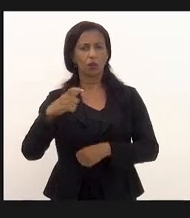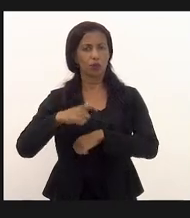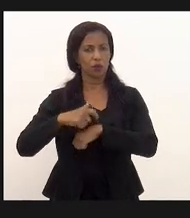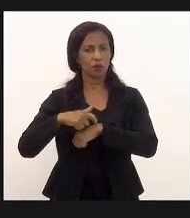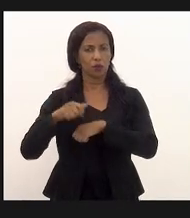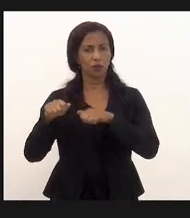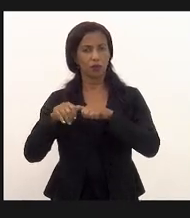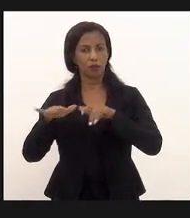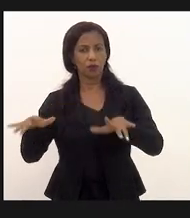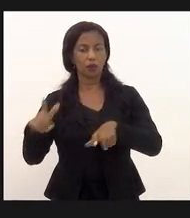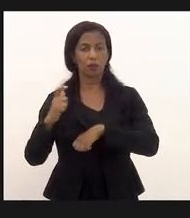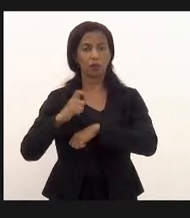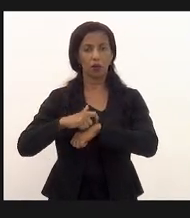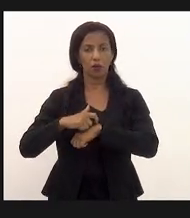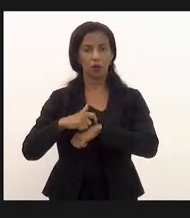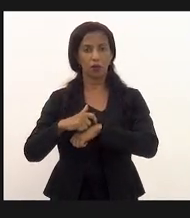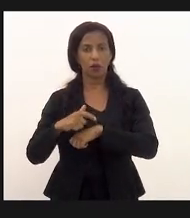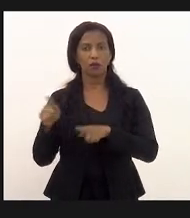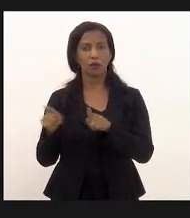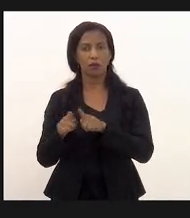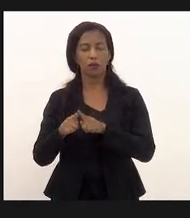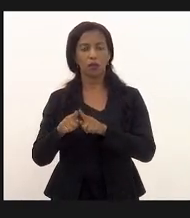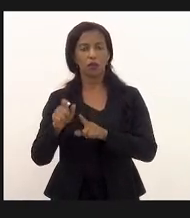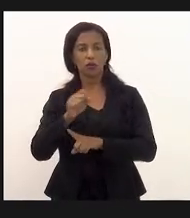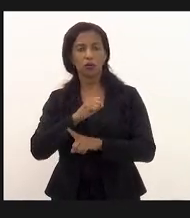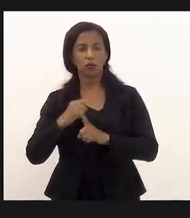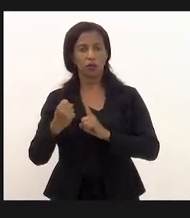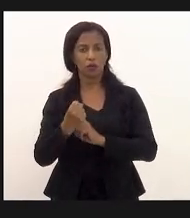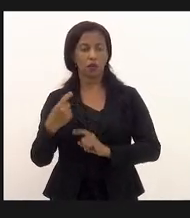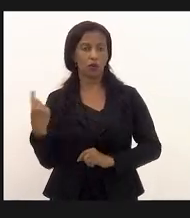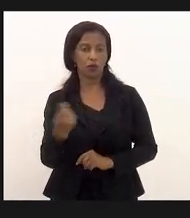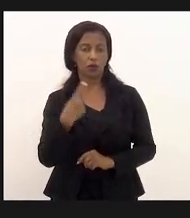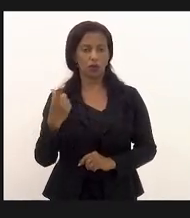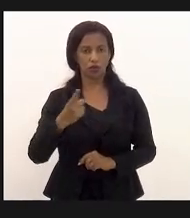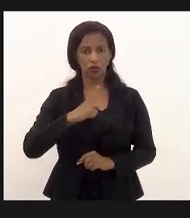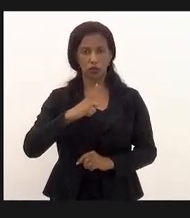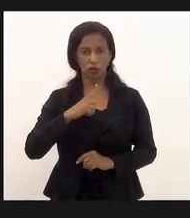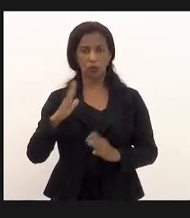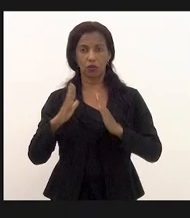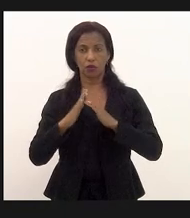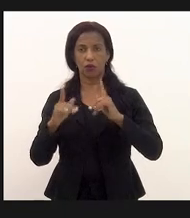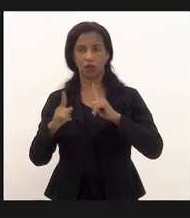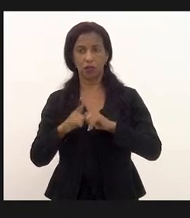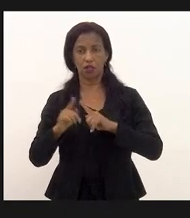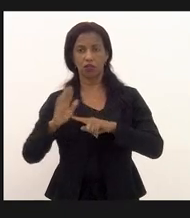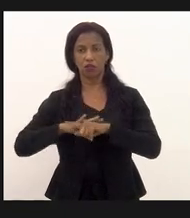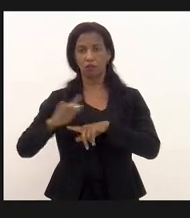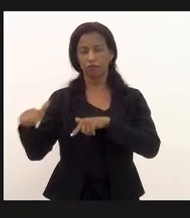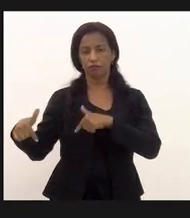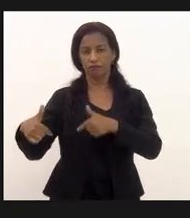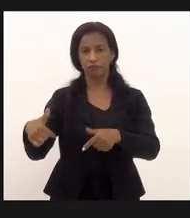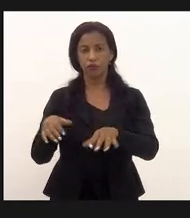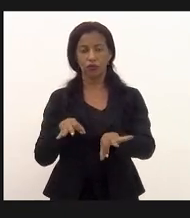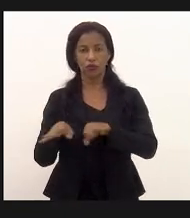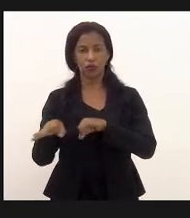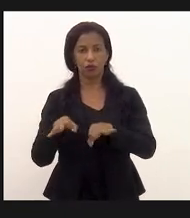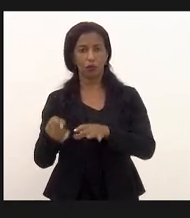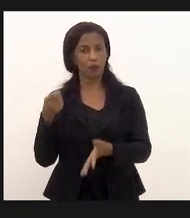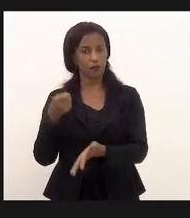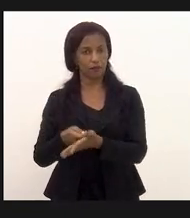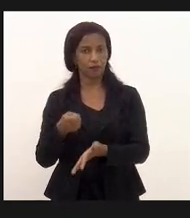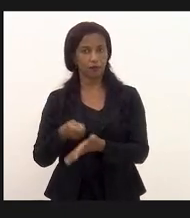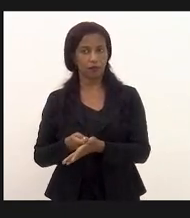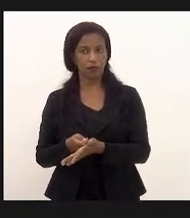pandêmico mas no momento grave social que nós temos são as igrejas que tem atuado de forma firme